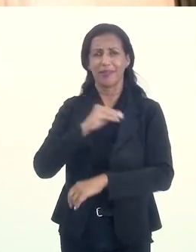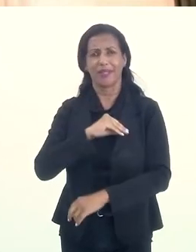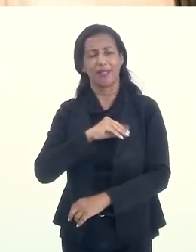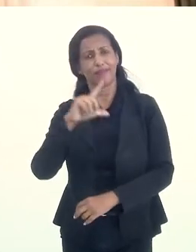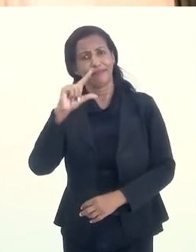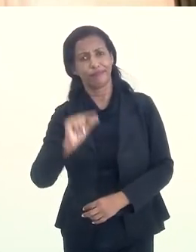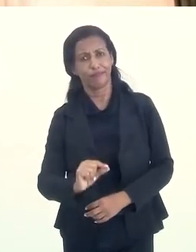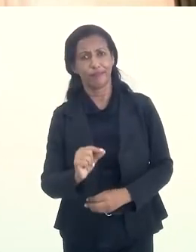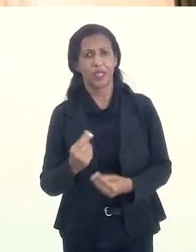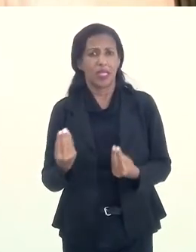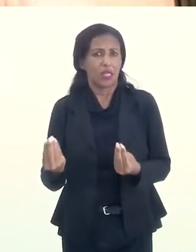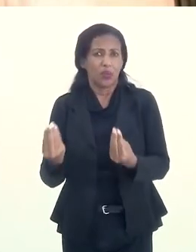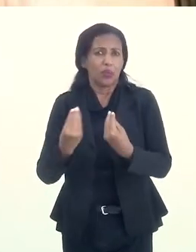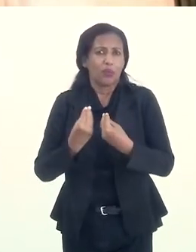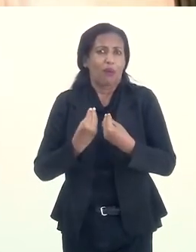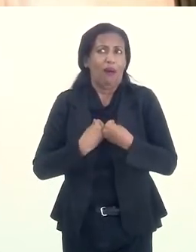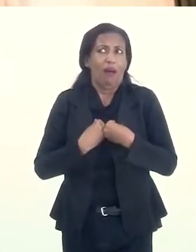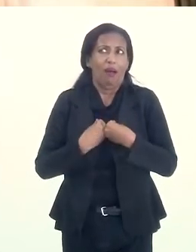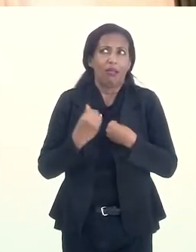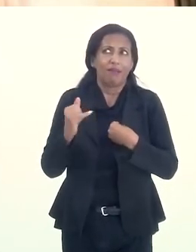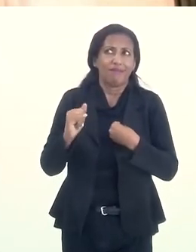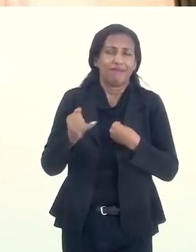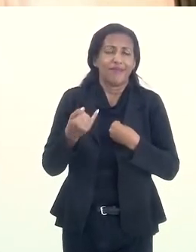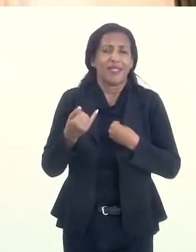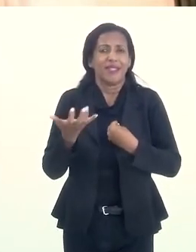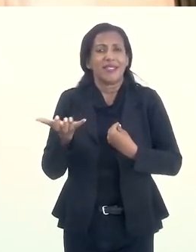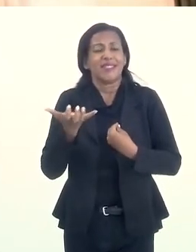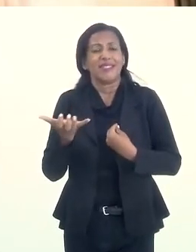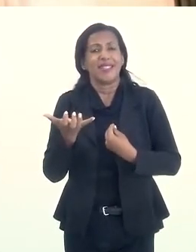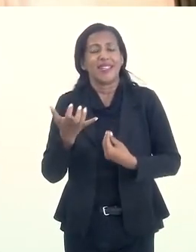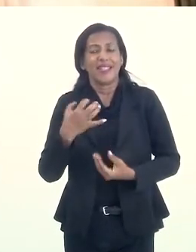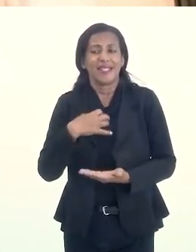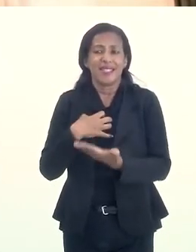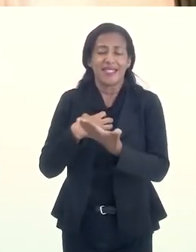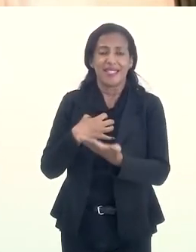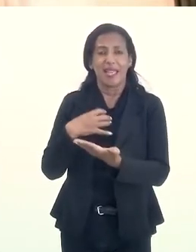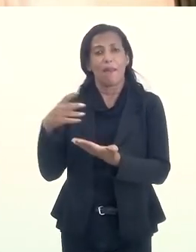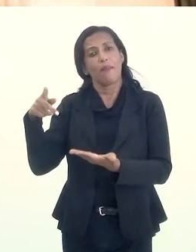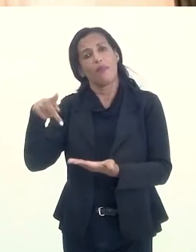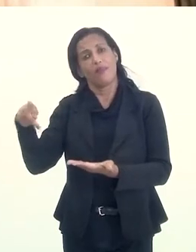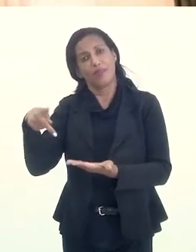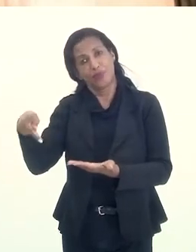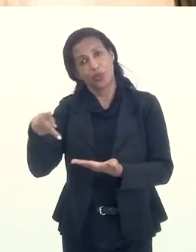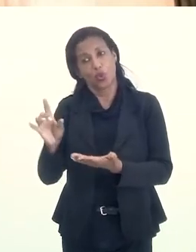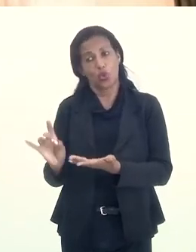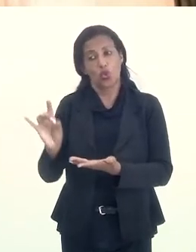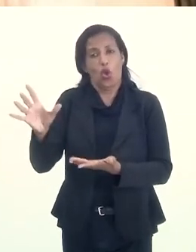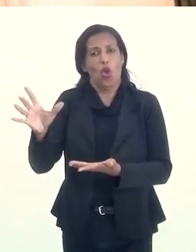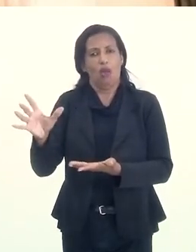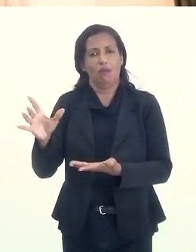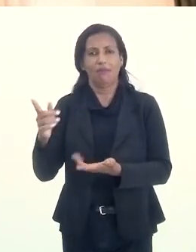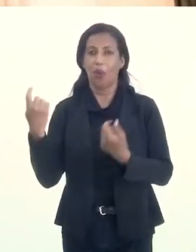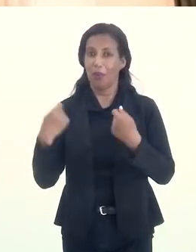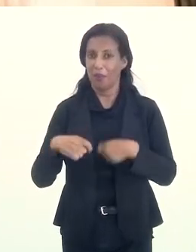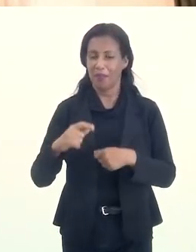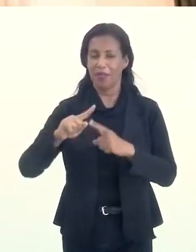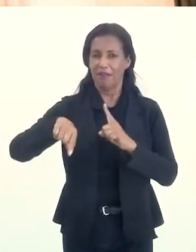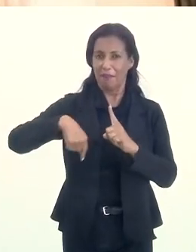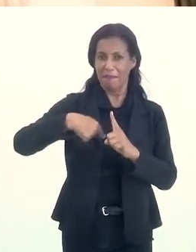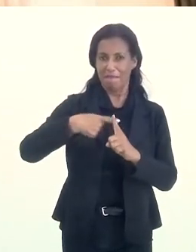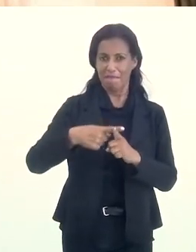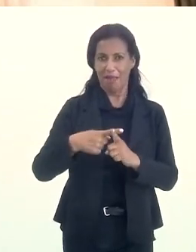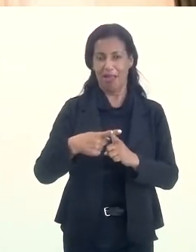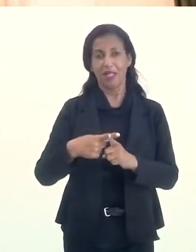do país. Então, eu não podia me dar ao luxo de ser apenas professor. Eu precisava